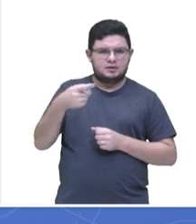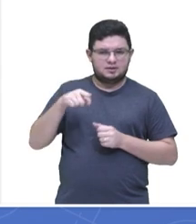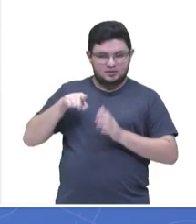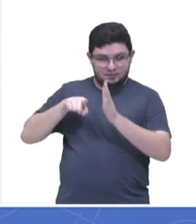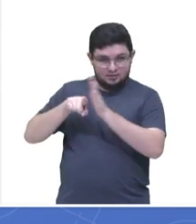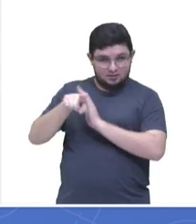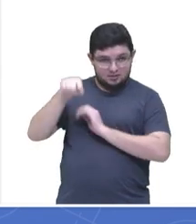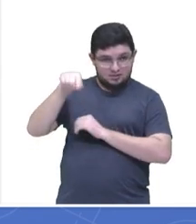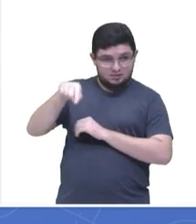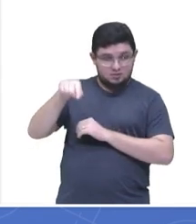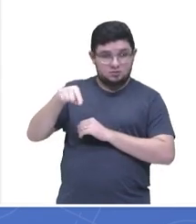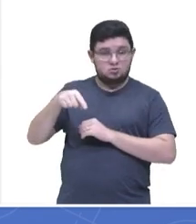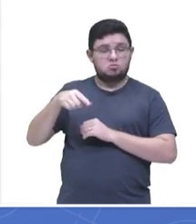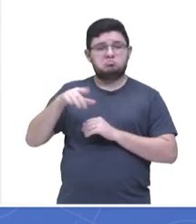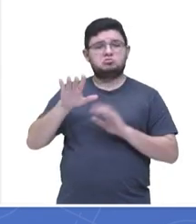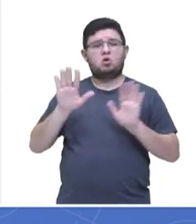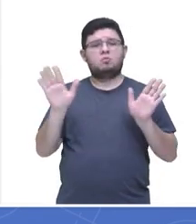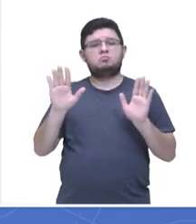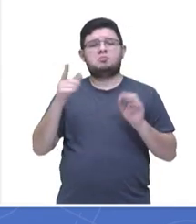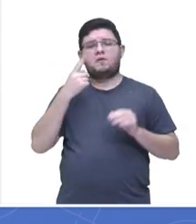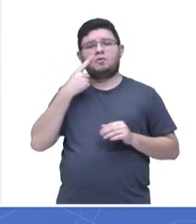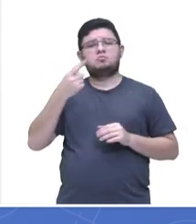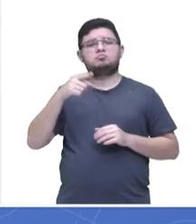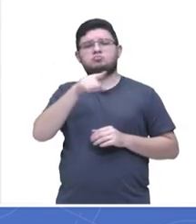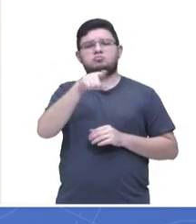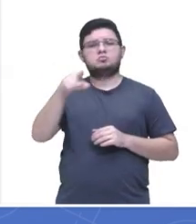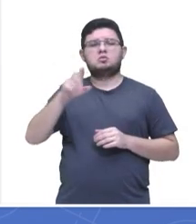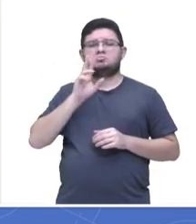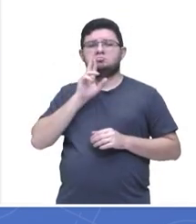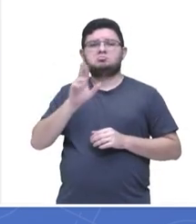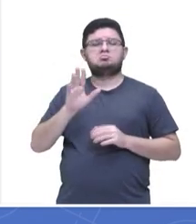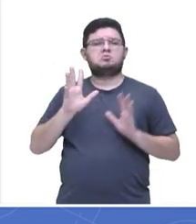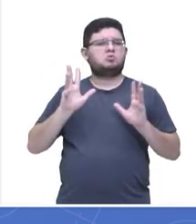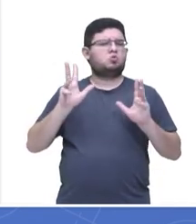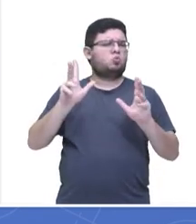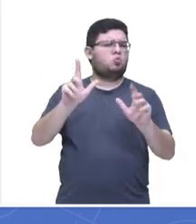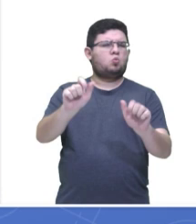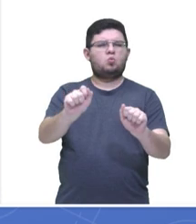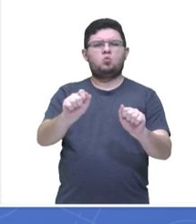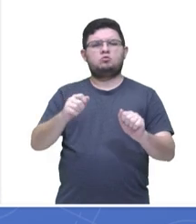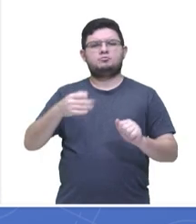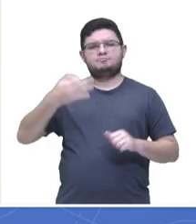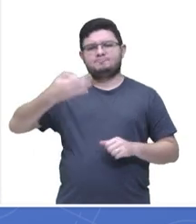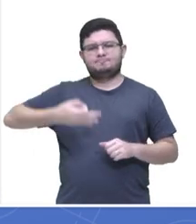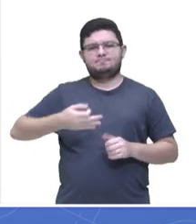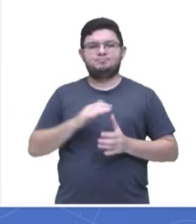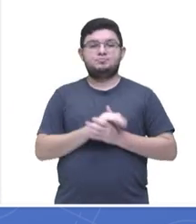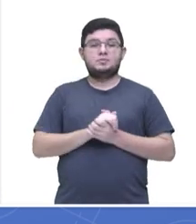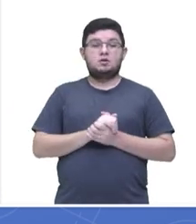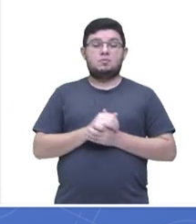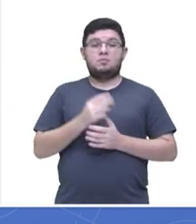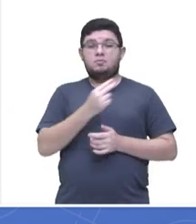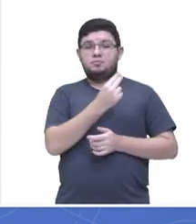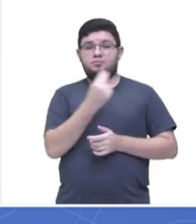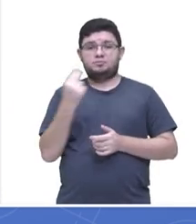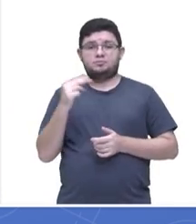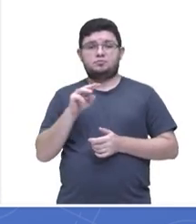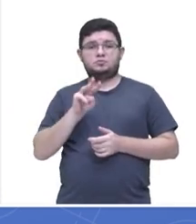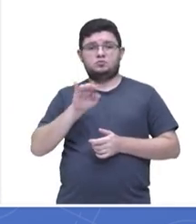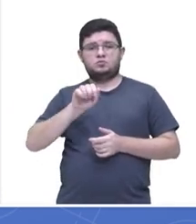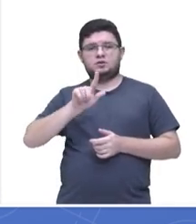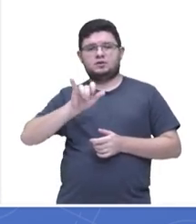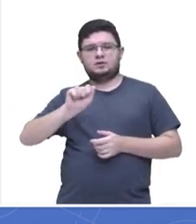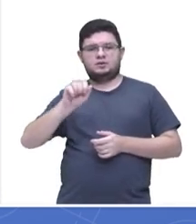acertou tudo. Sou o professor William Costa e nós estamos aí na aula 103, correção do exercitando, segunda